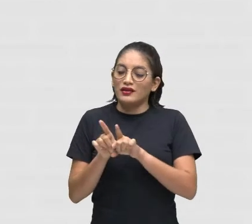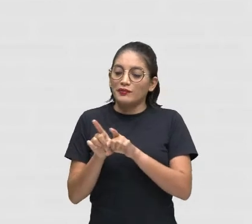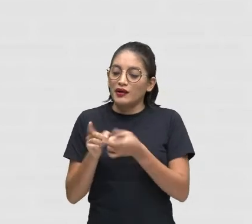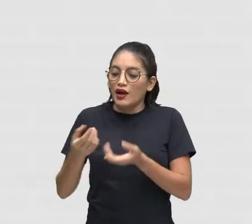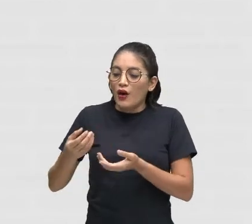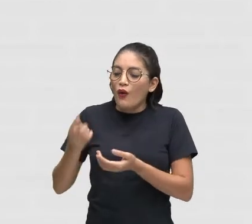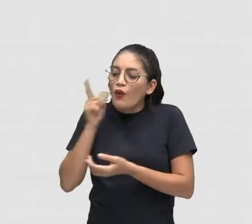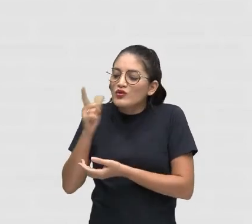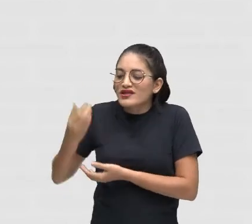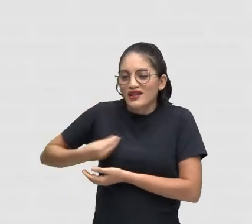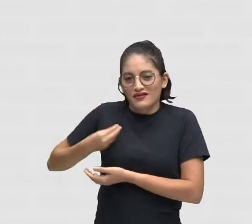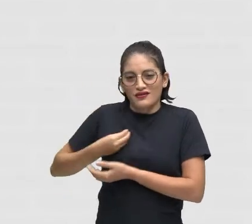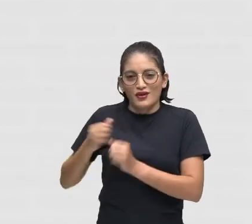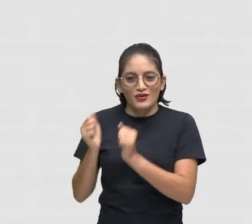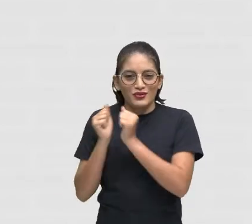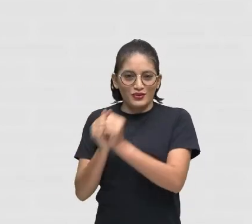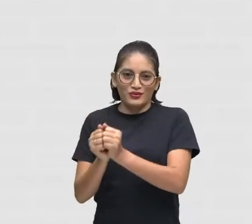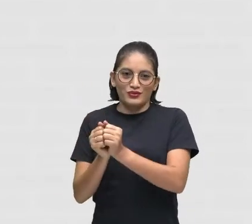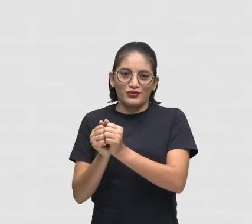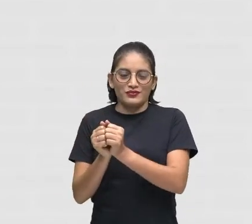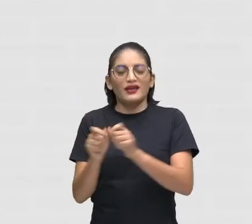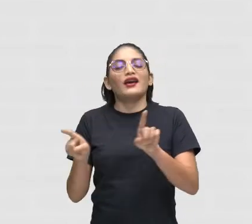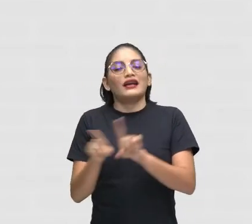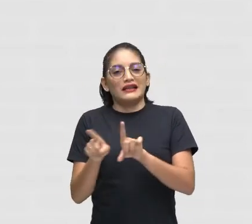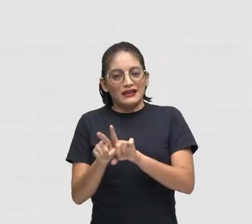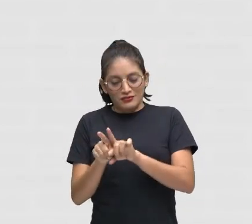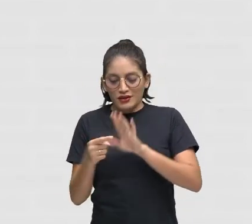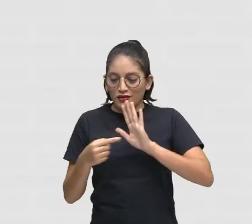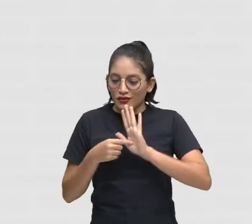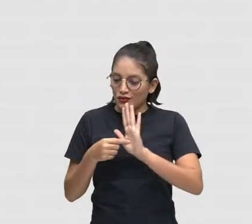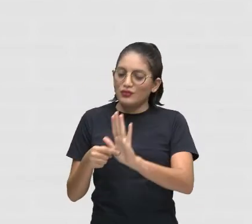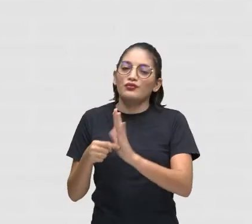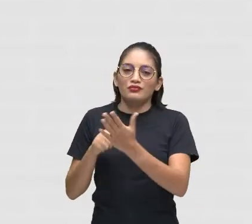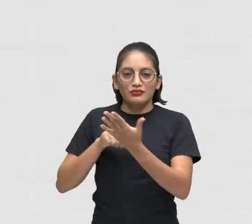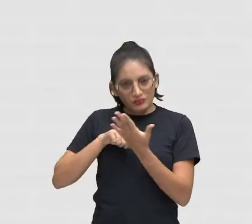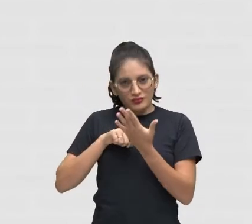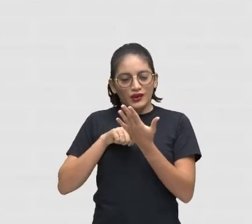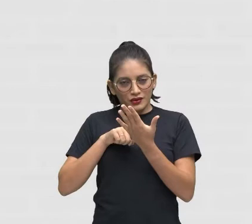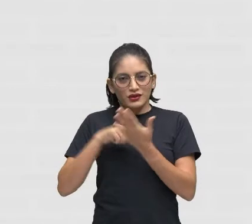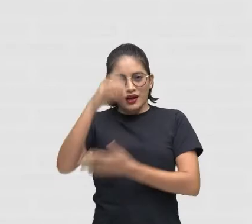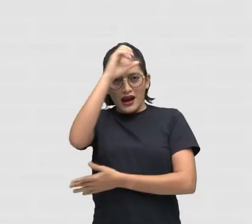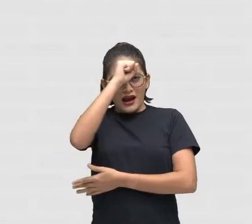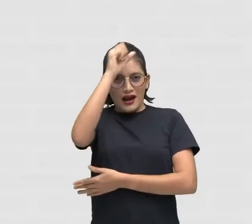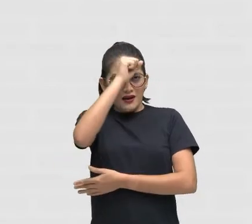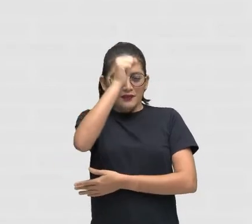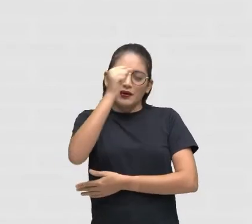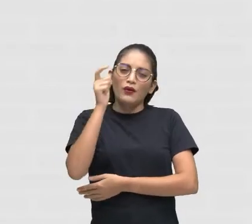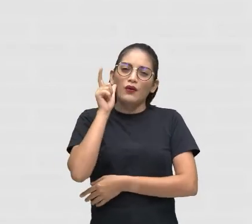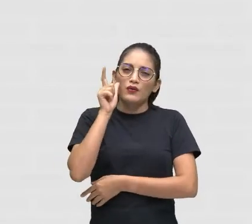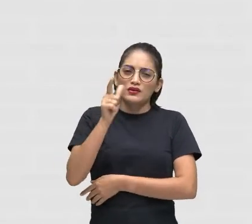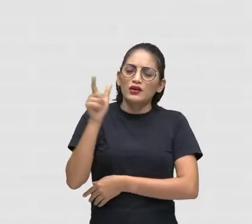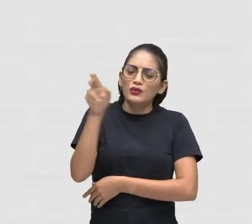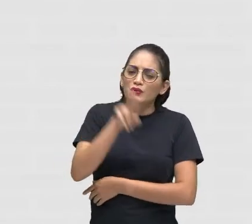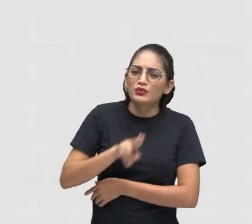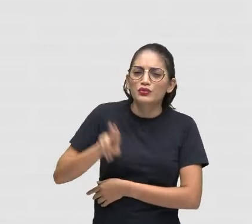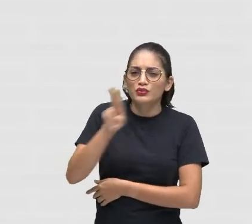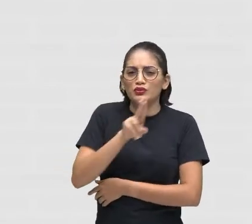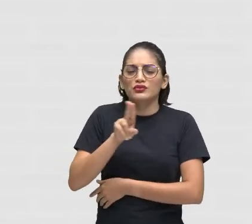A competência Da cooperação Ela também Trae esse aspecto Do nosso aprendizado Para que a gente Aprenda a utilizar